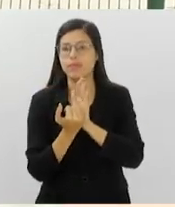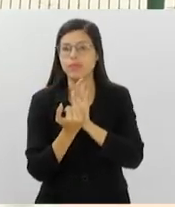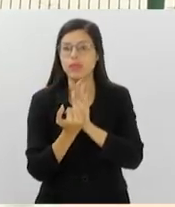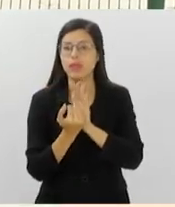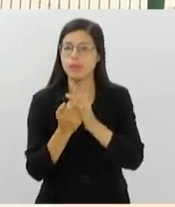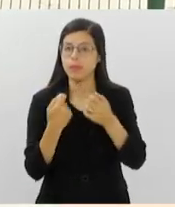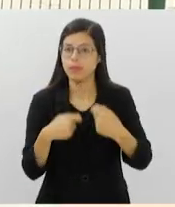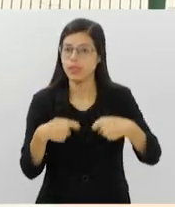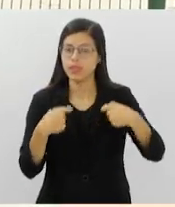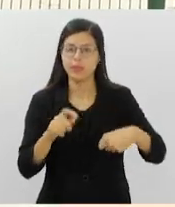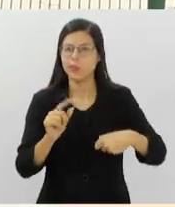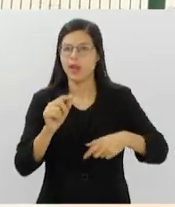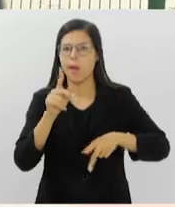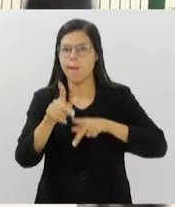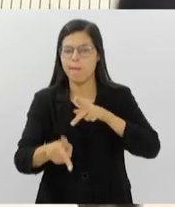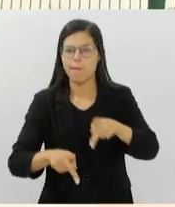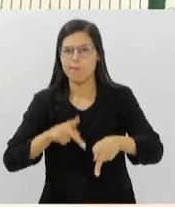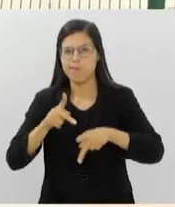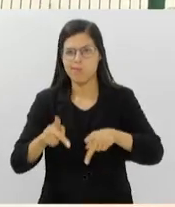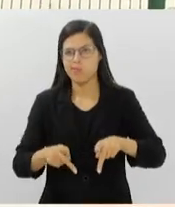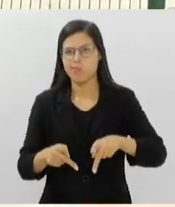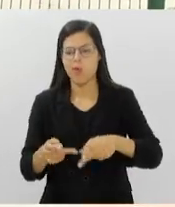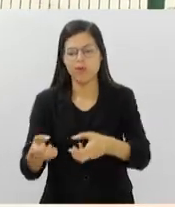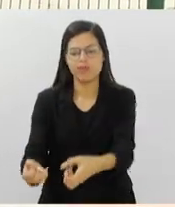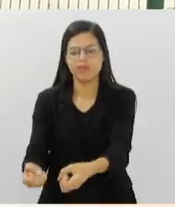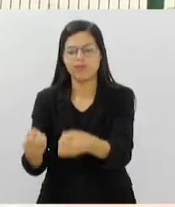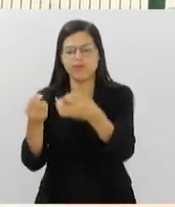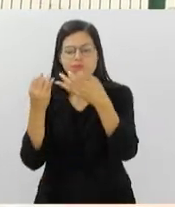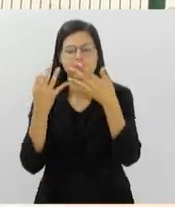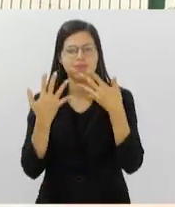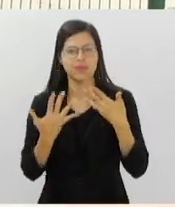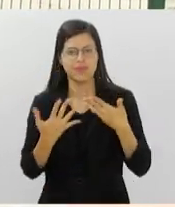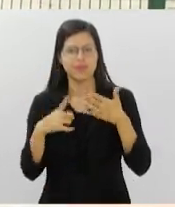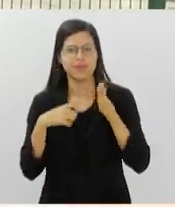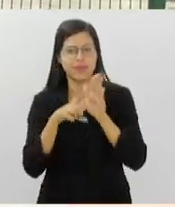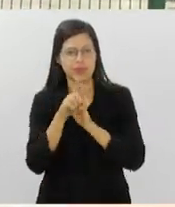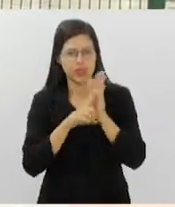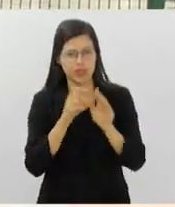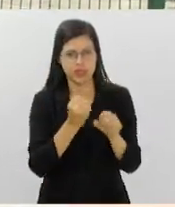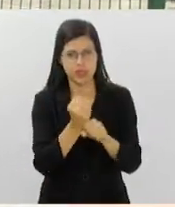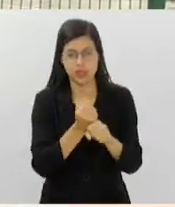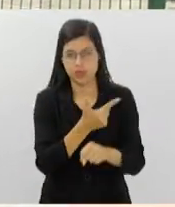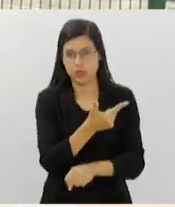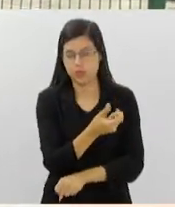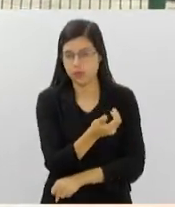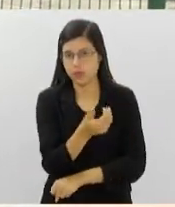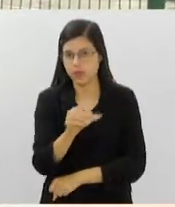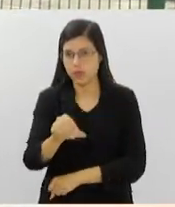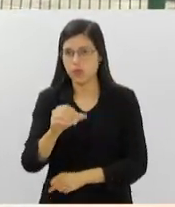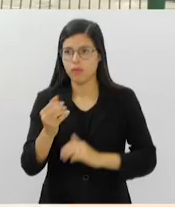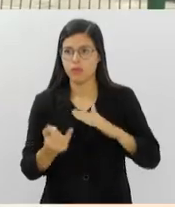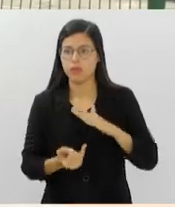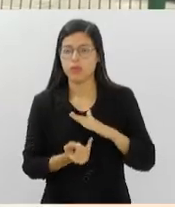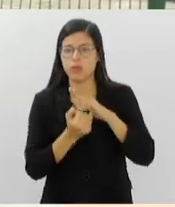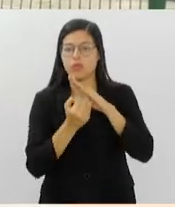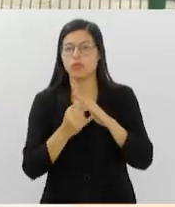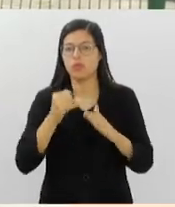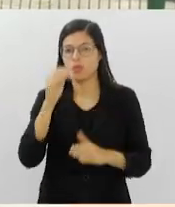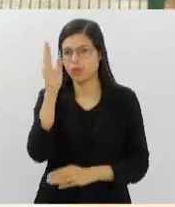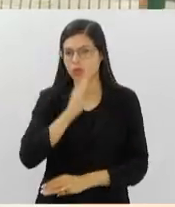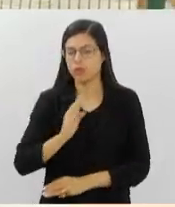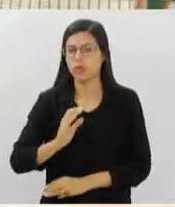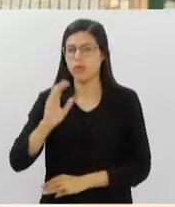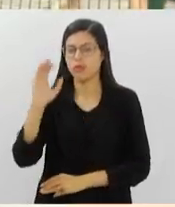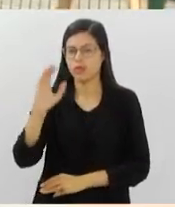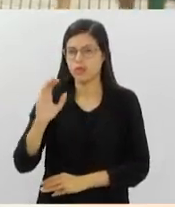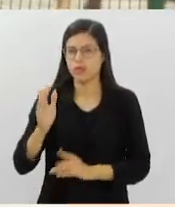da população de ser ouvida, né? Existe uma pesquisa que foi realizada em 2019, pelo Instituto Nacional de Ciência e Tecnologia em Comunicação